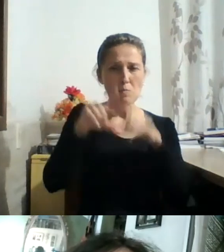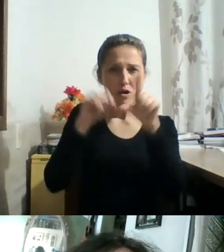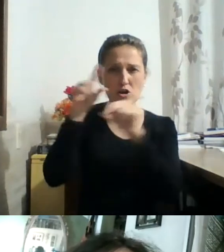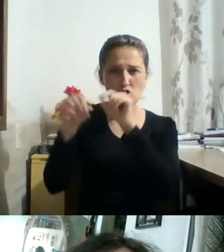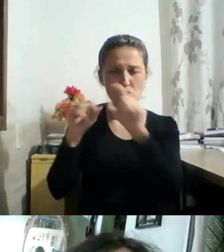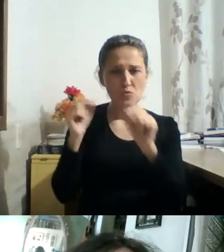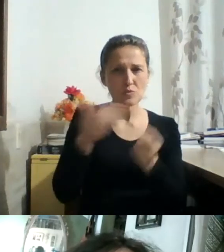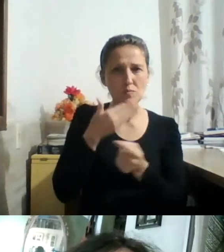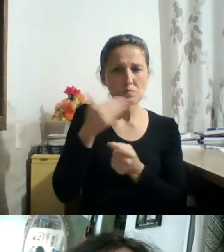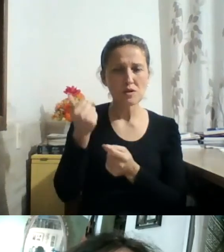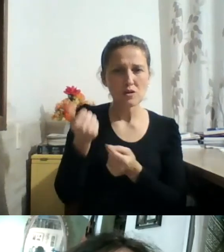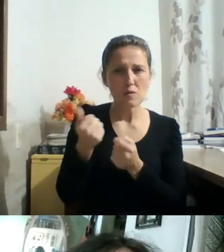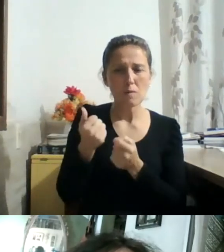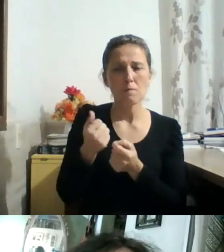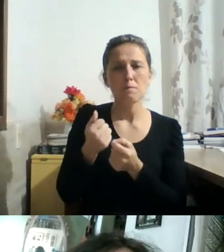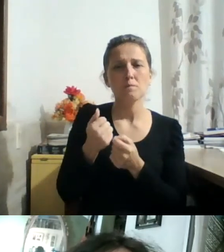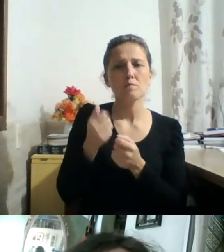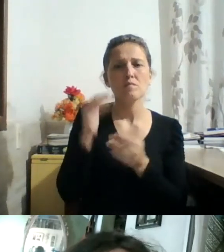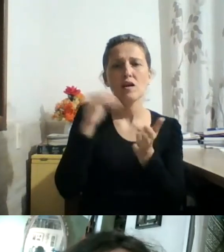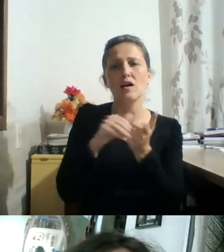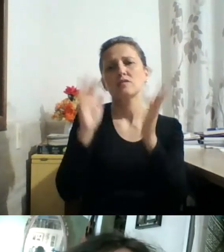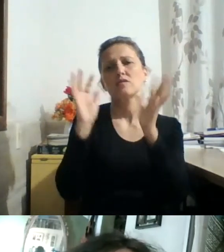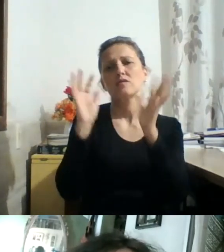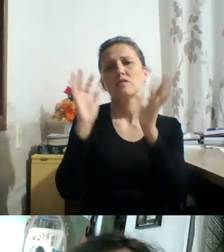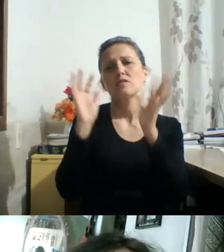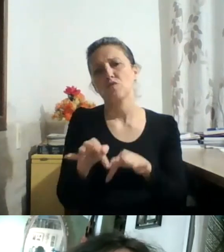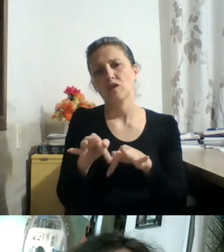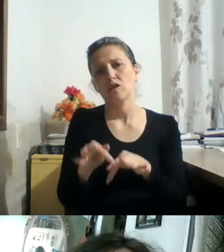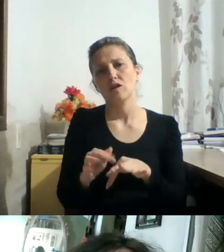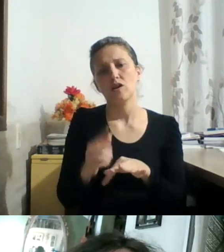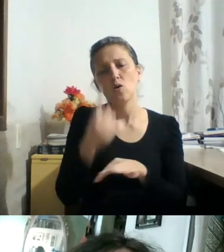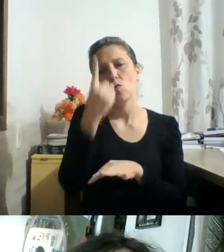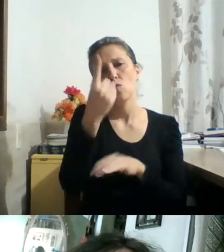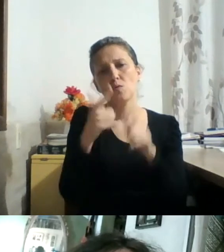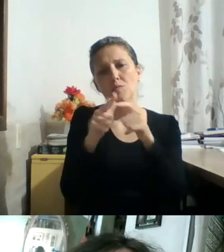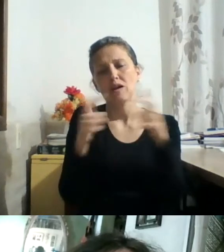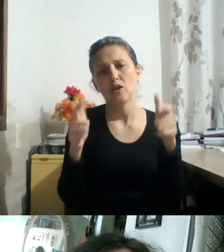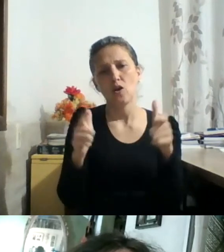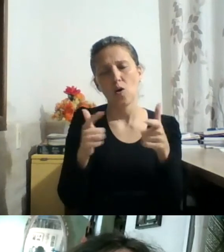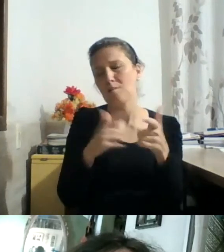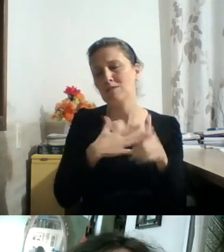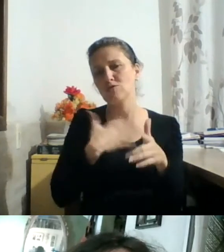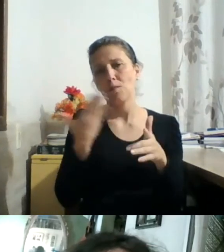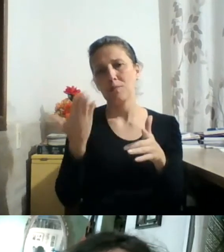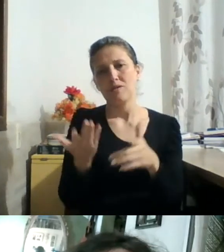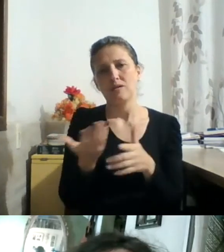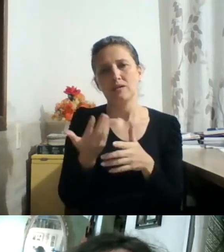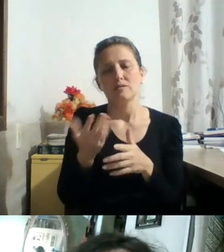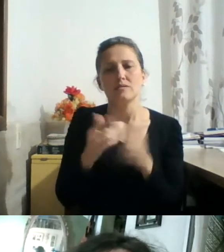Existe, no final de tudo, uma enorme ficção, não é? Uma ficção